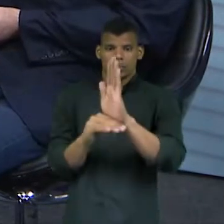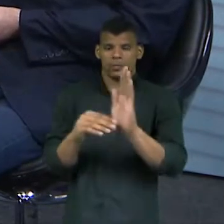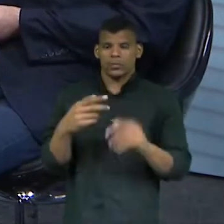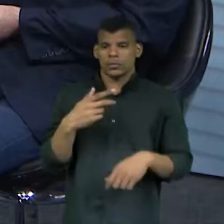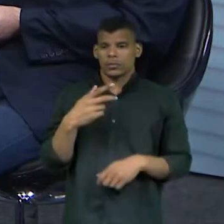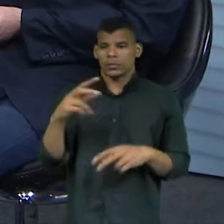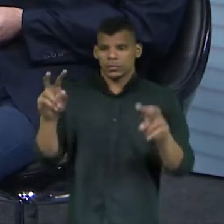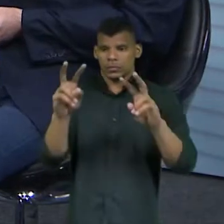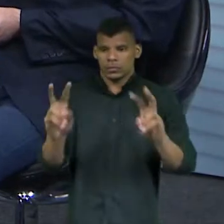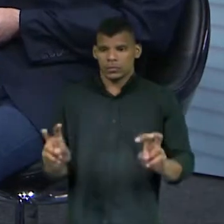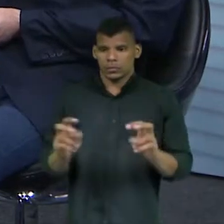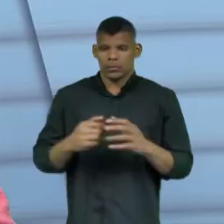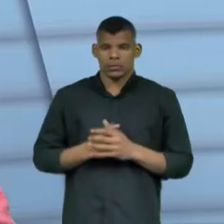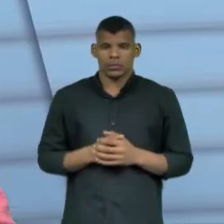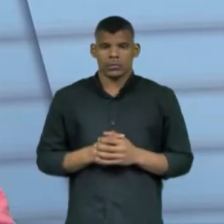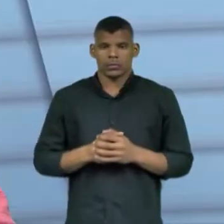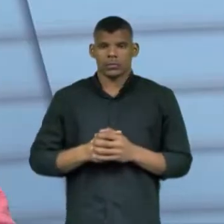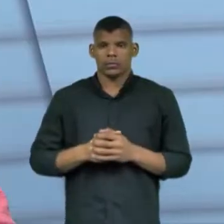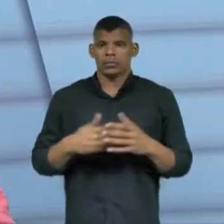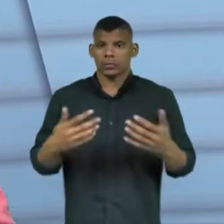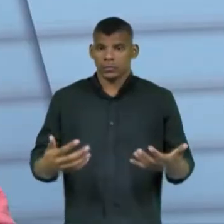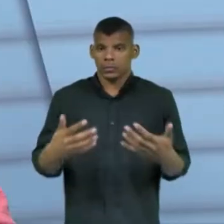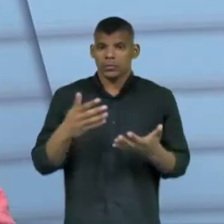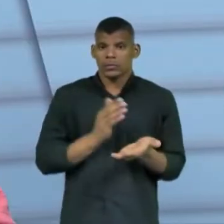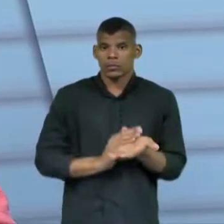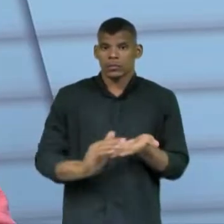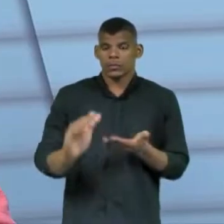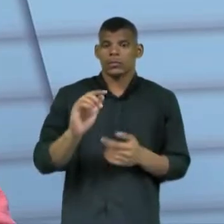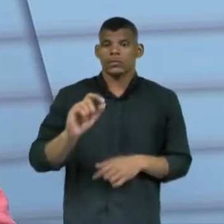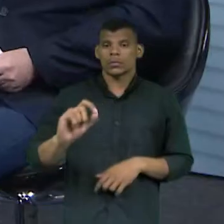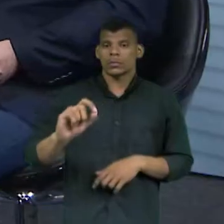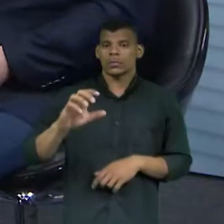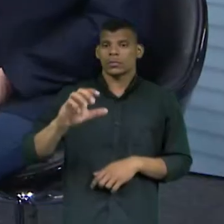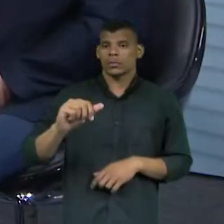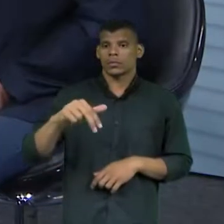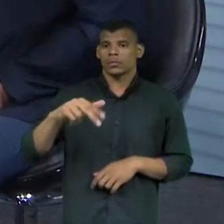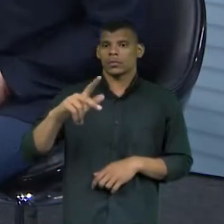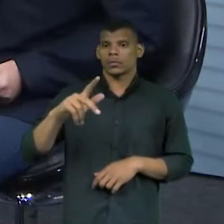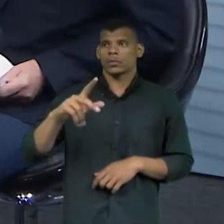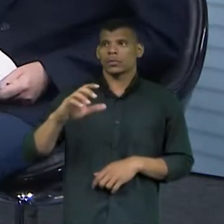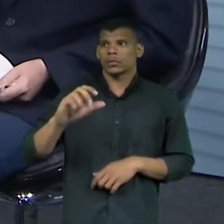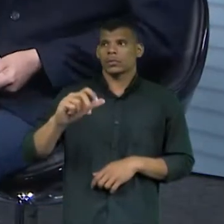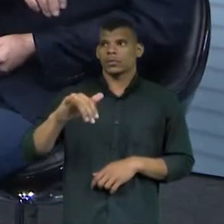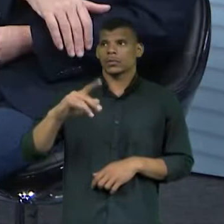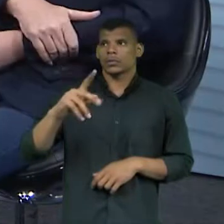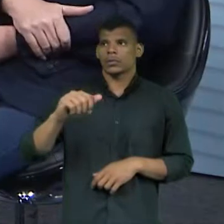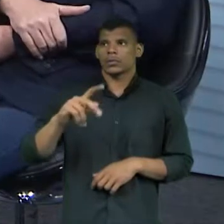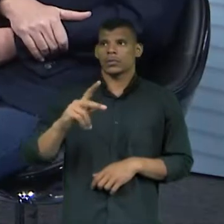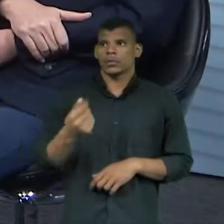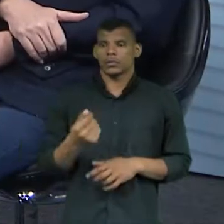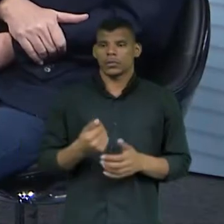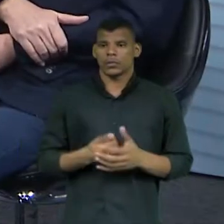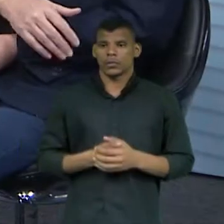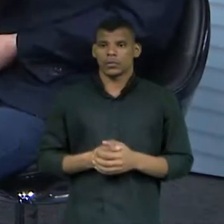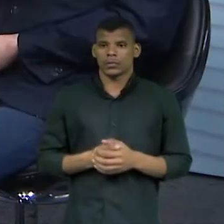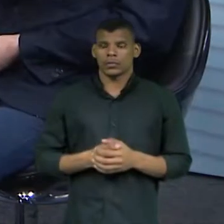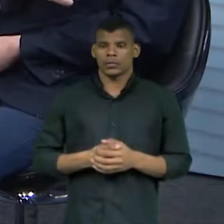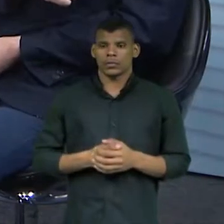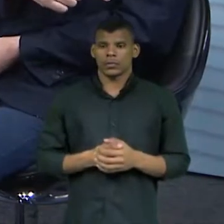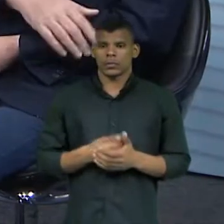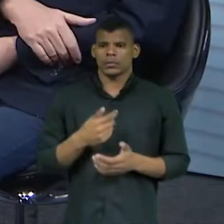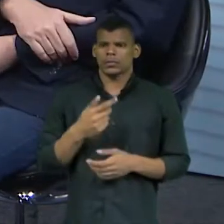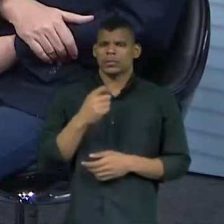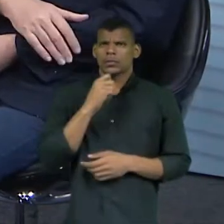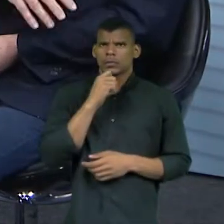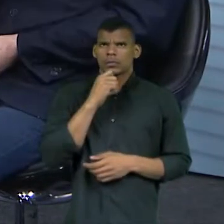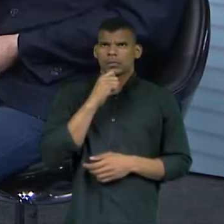isso. Já. Doutora Ana Carolina Alencar. Doutora, então, começou a campanha. Então, quer dizer que, a partir de agora, desde terça